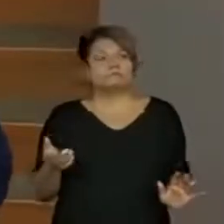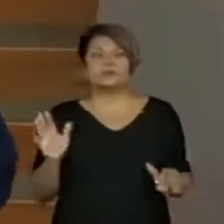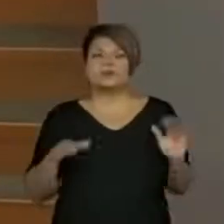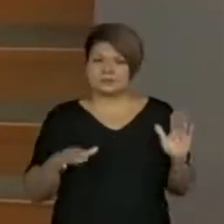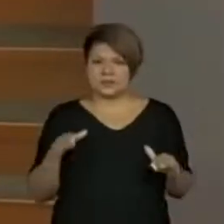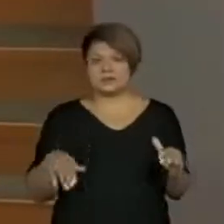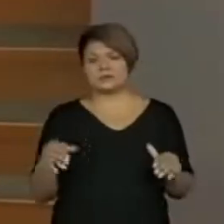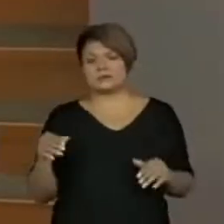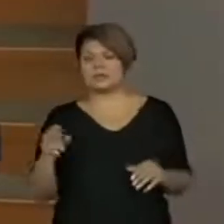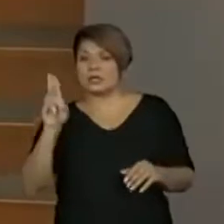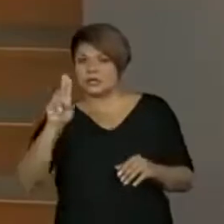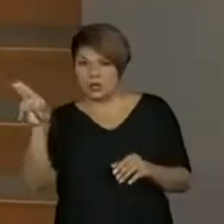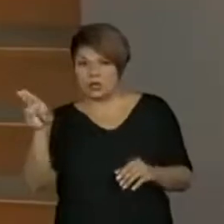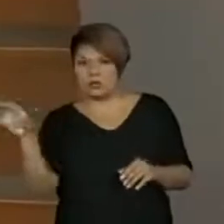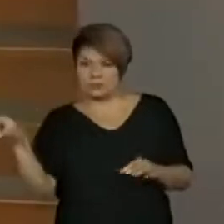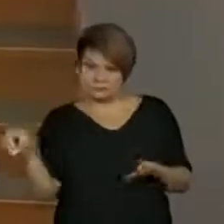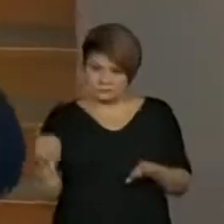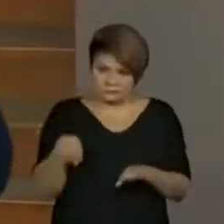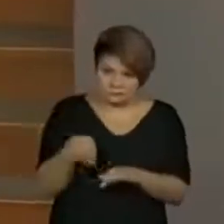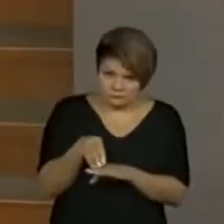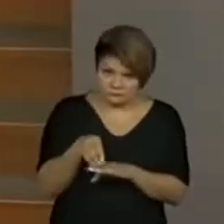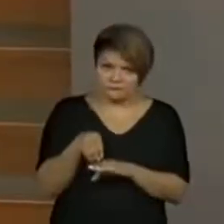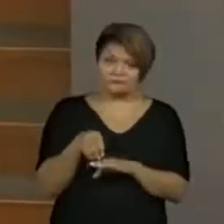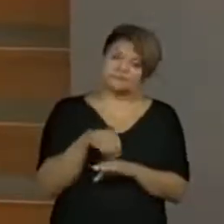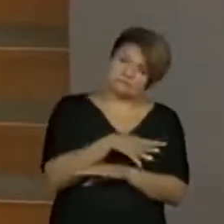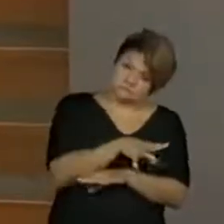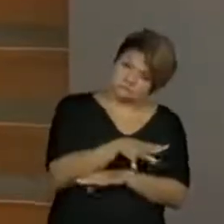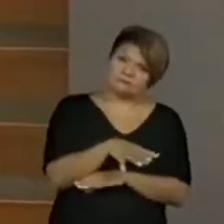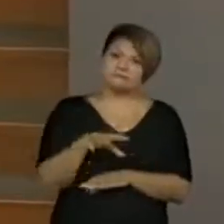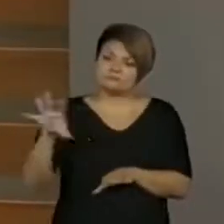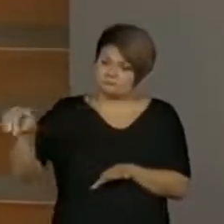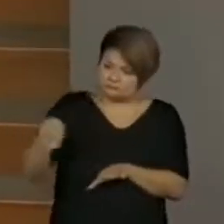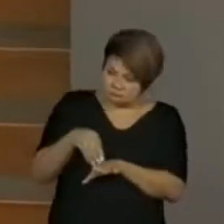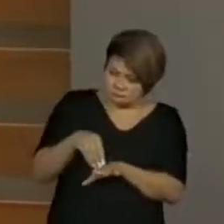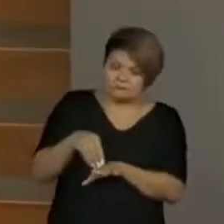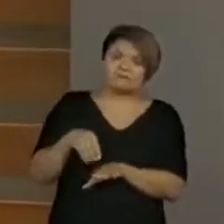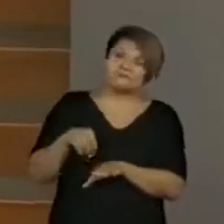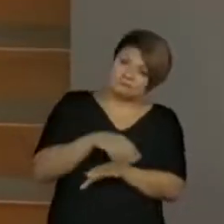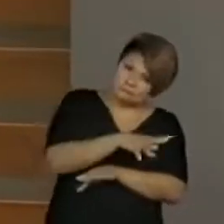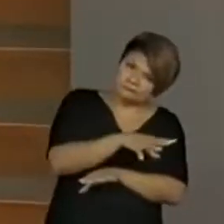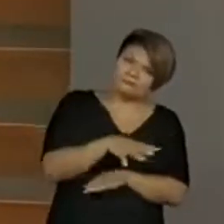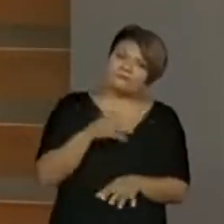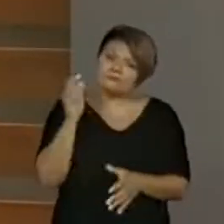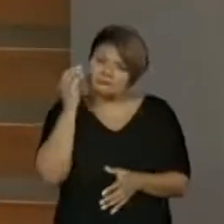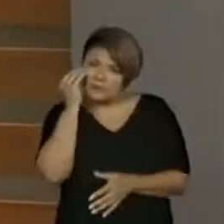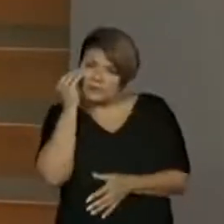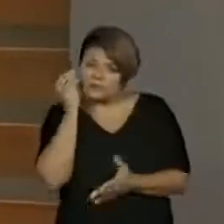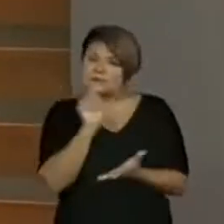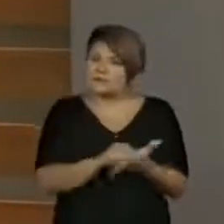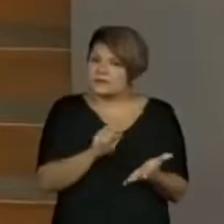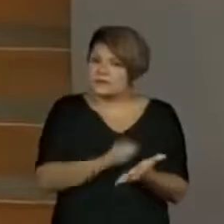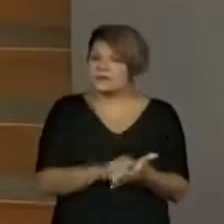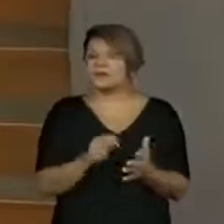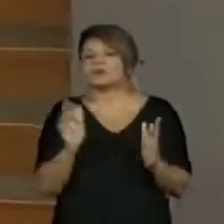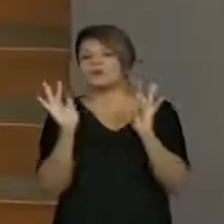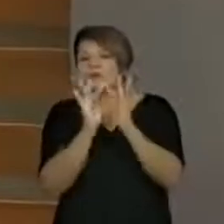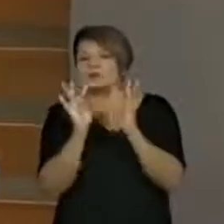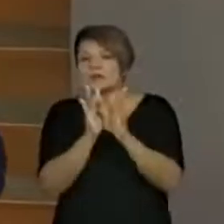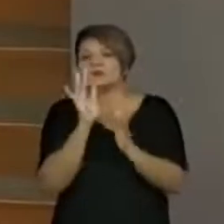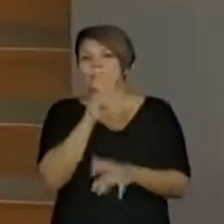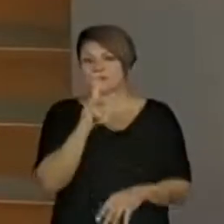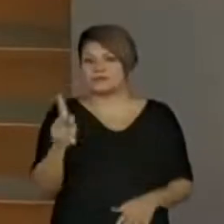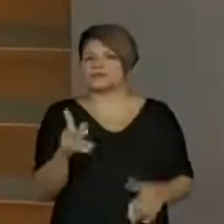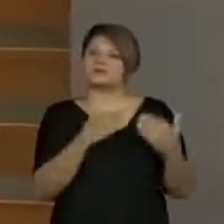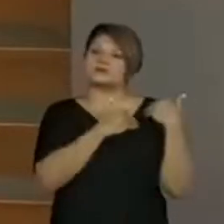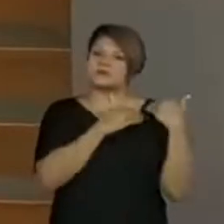o professor trazer para nós, pensa no nome, tenta escrever, interage com quem você está, o professor que está em contato, seja alguém